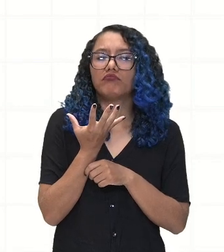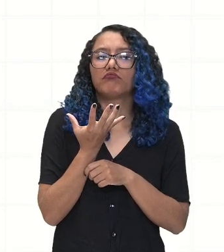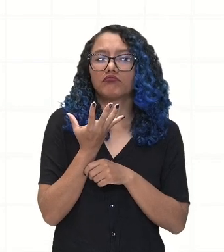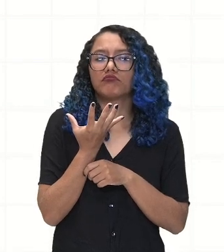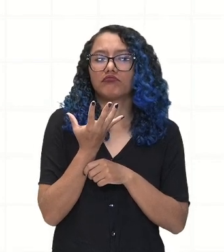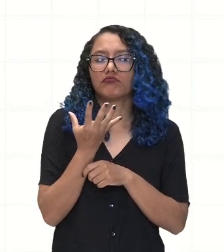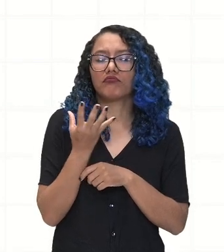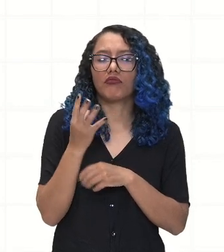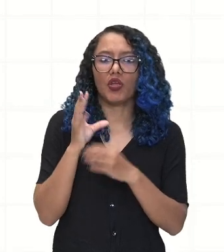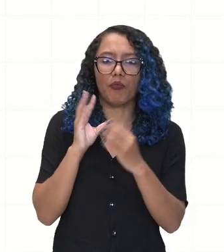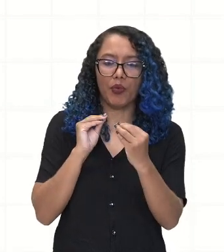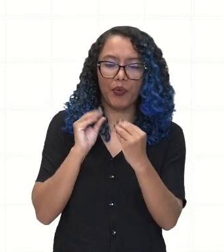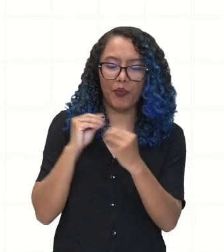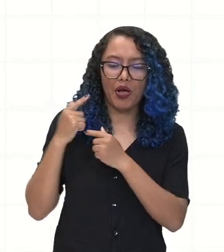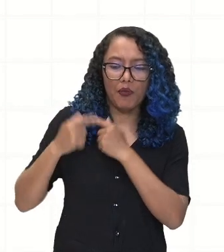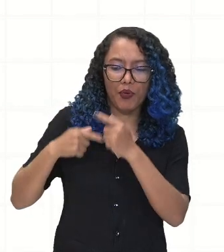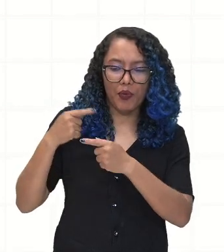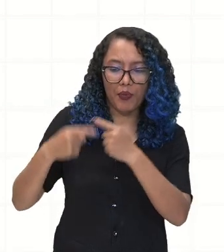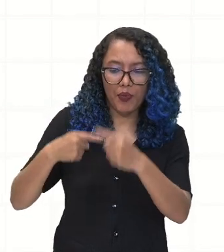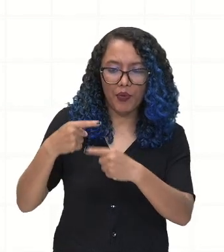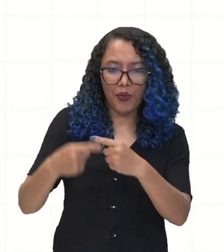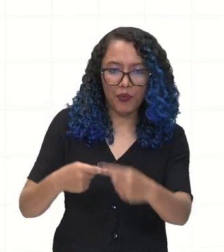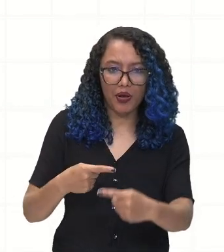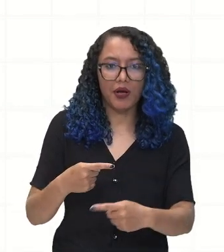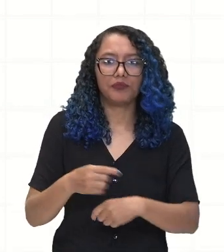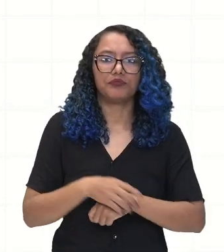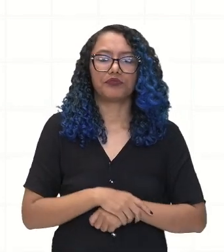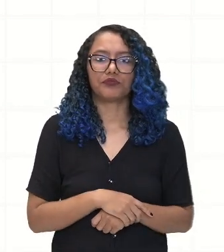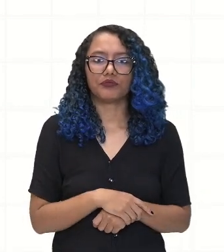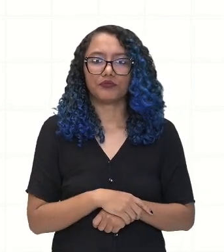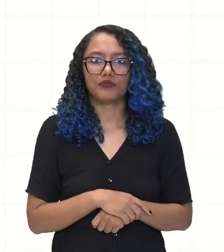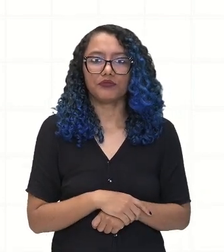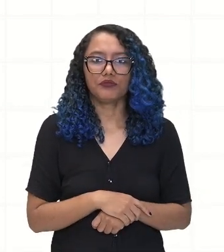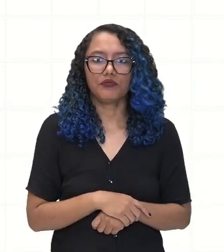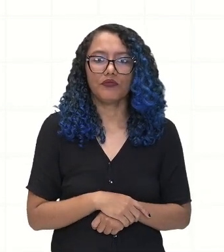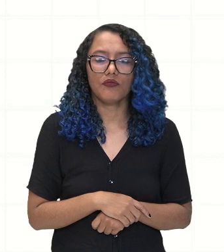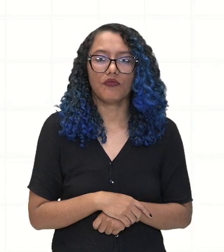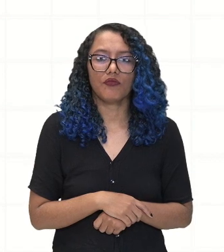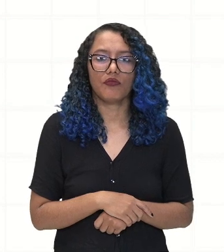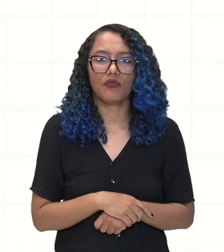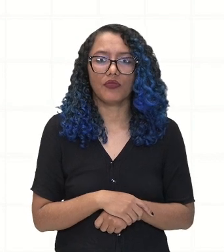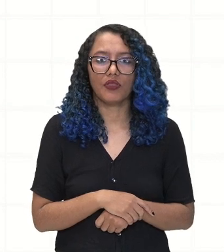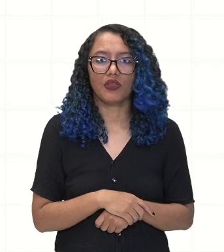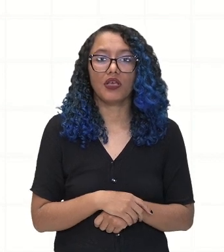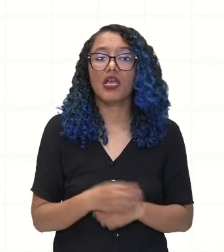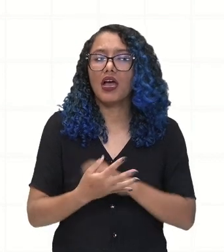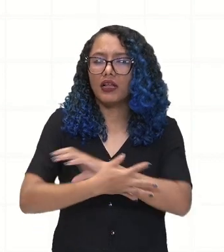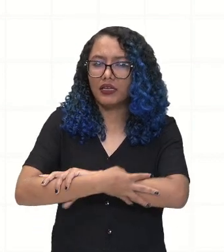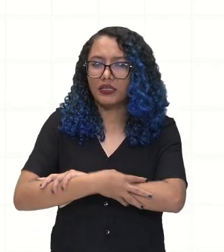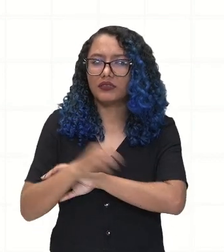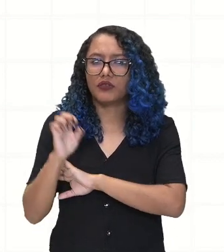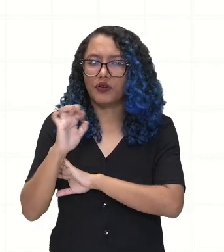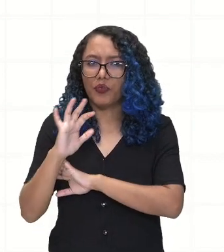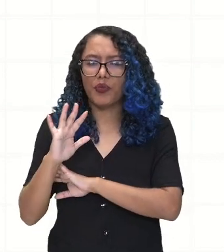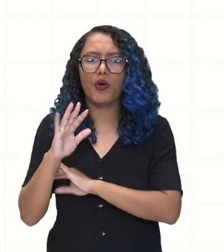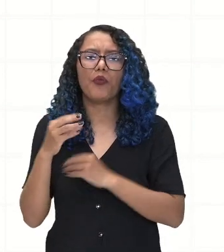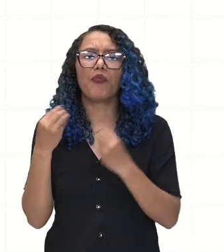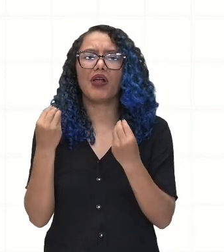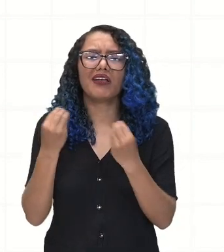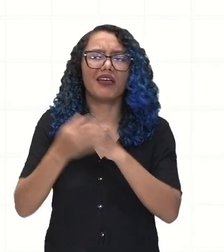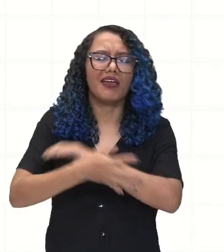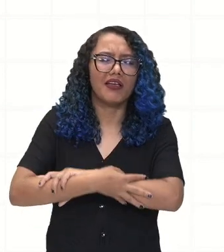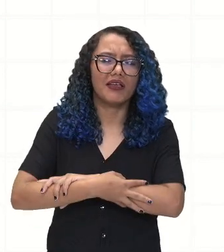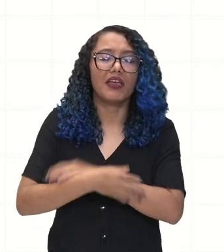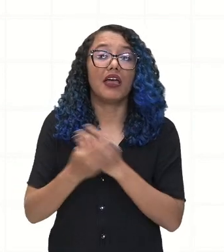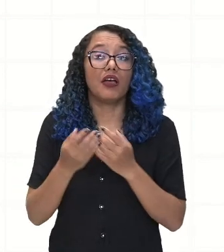ali de aliança entre eles e os europeus girava em torno de comércio, em torno também